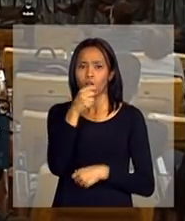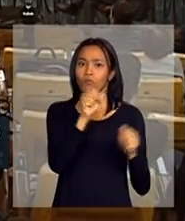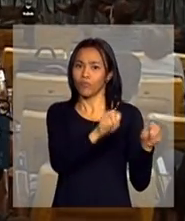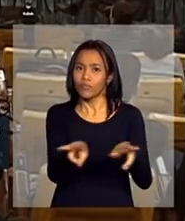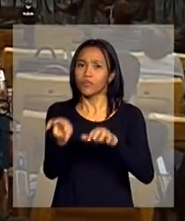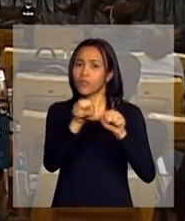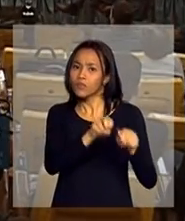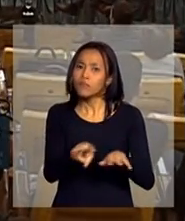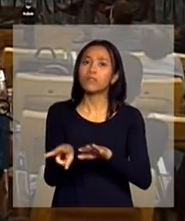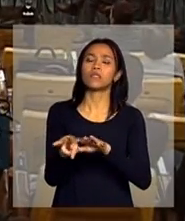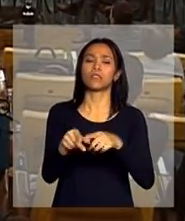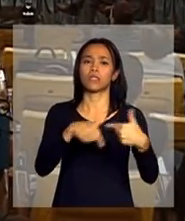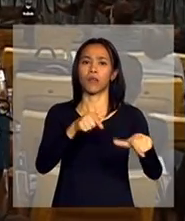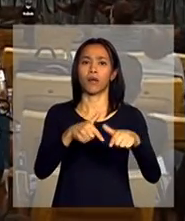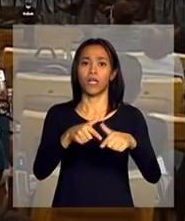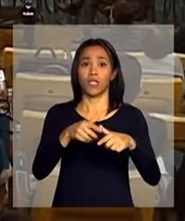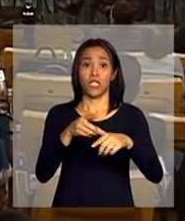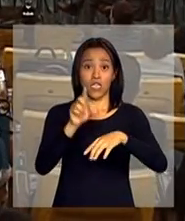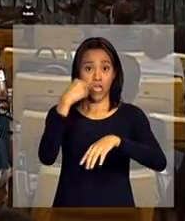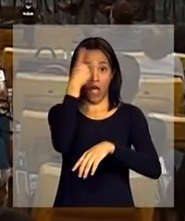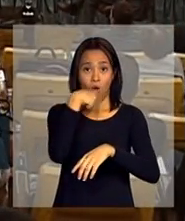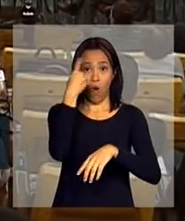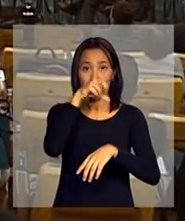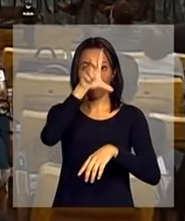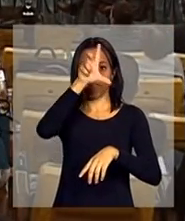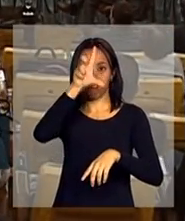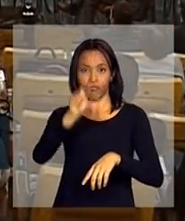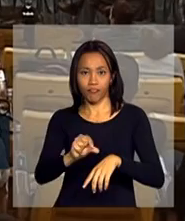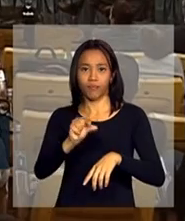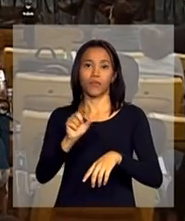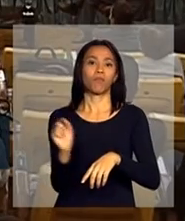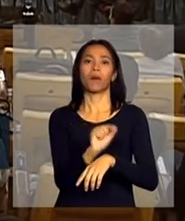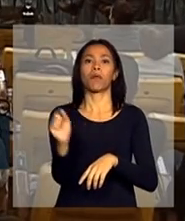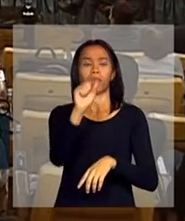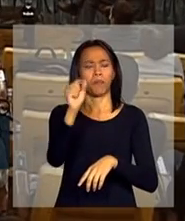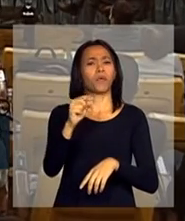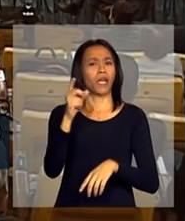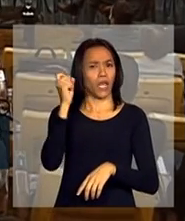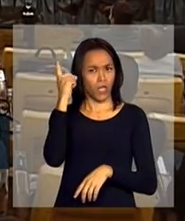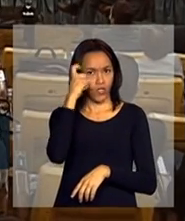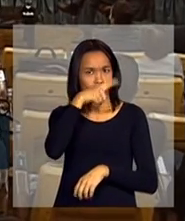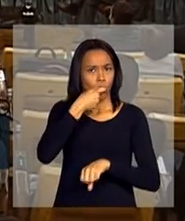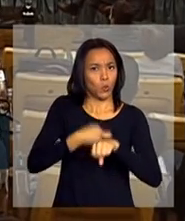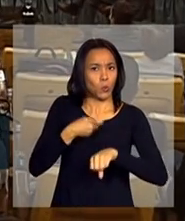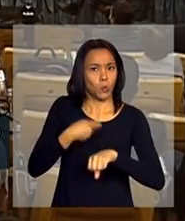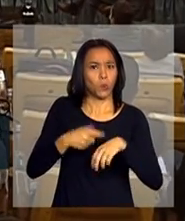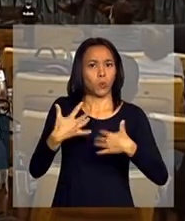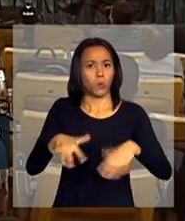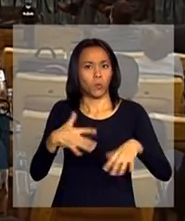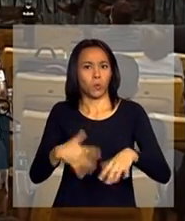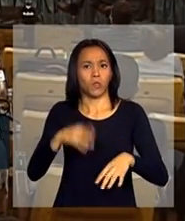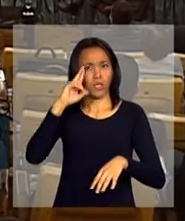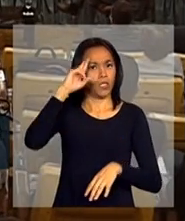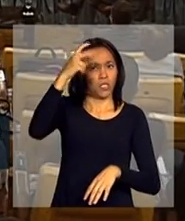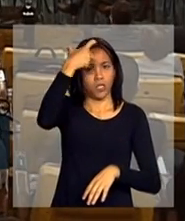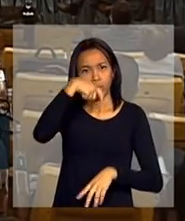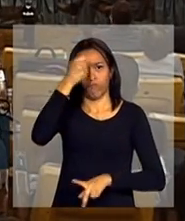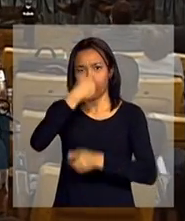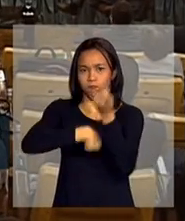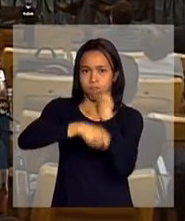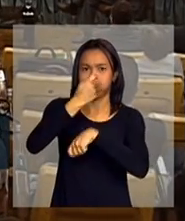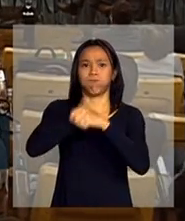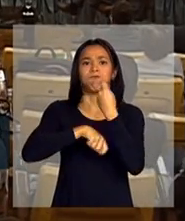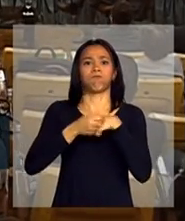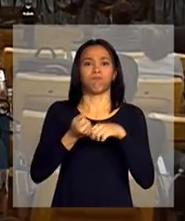hora caiu em todos os estados da federação. É, ser empreendedor, a vida é dura, né? Trabalha-se mais. O quê?